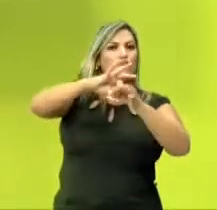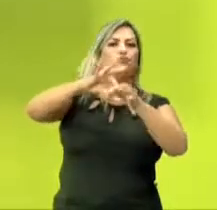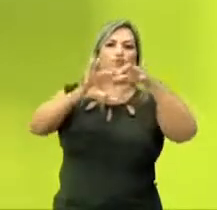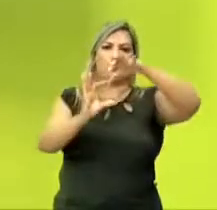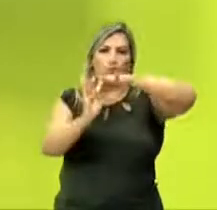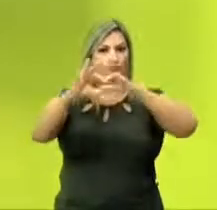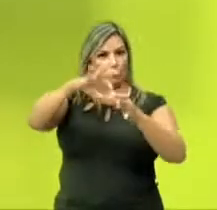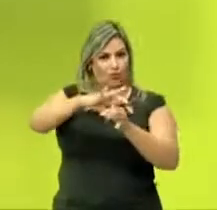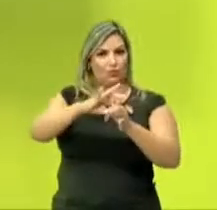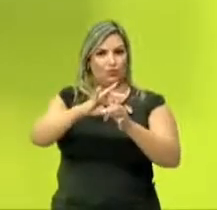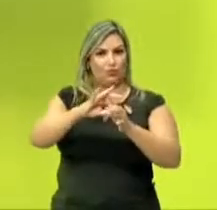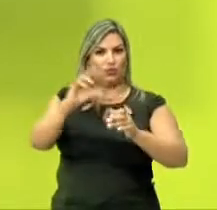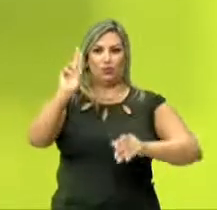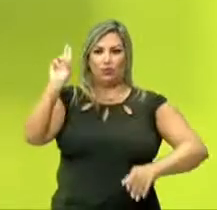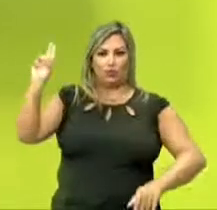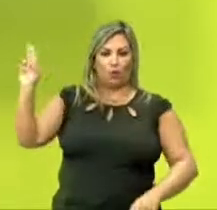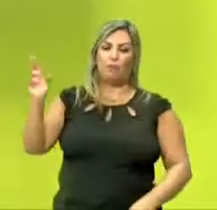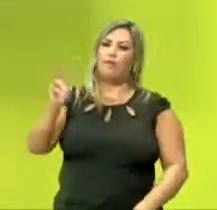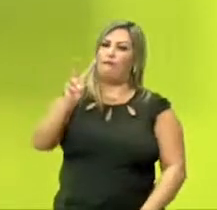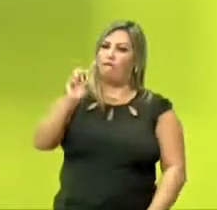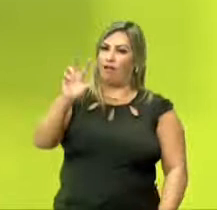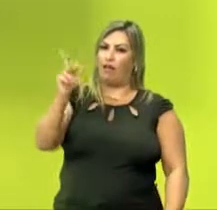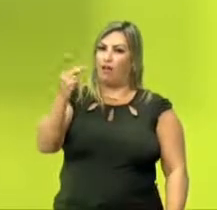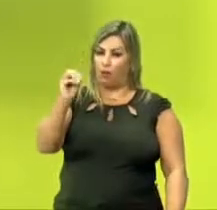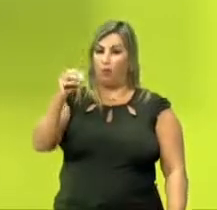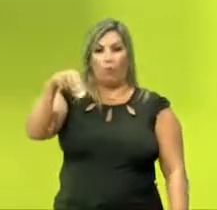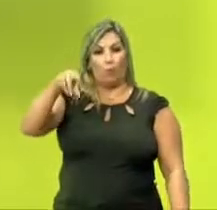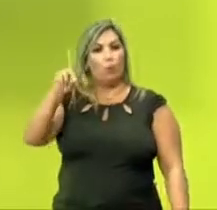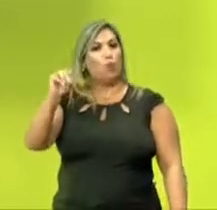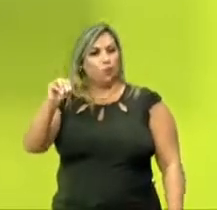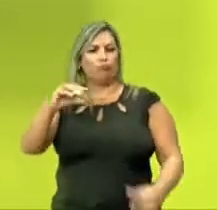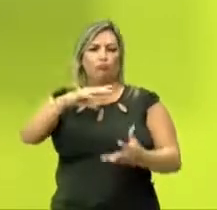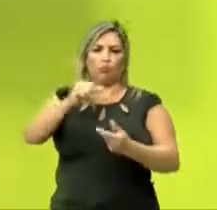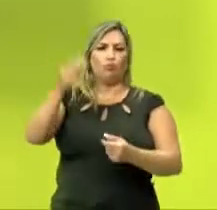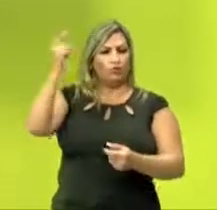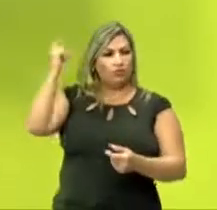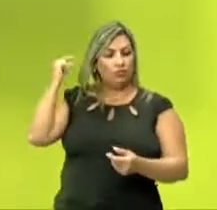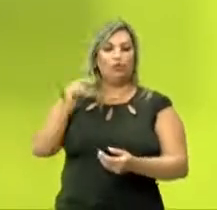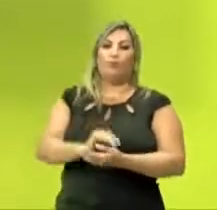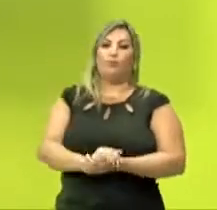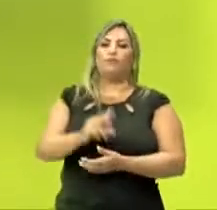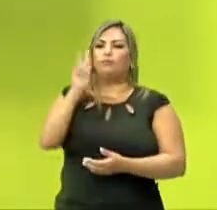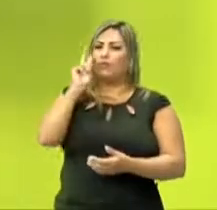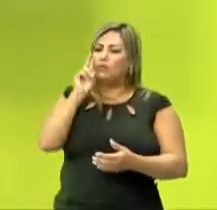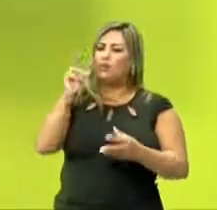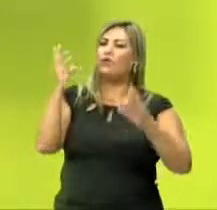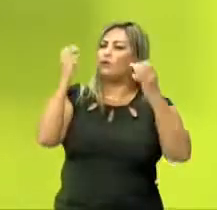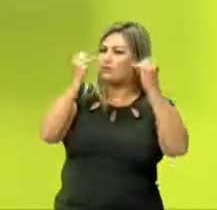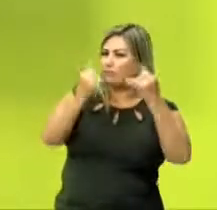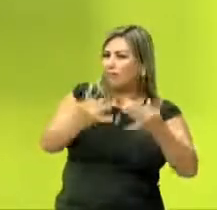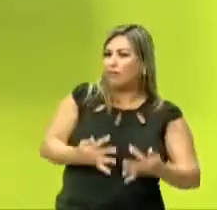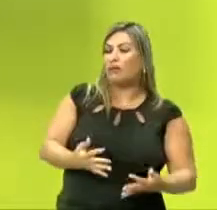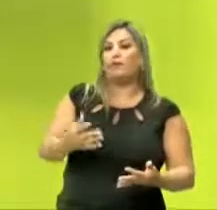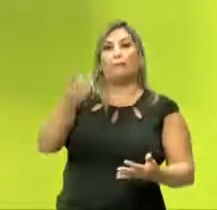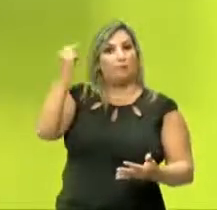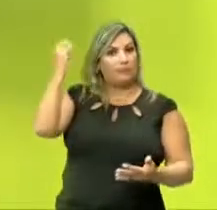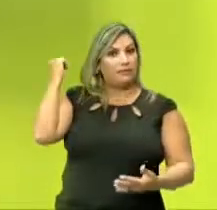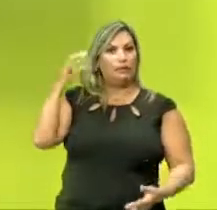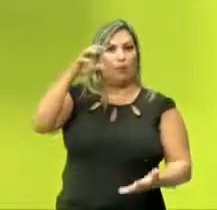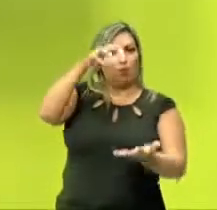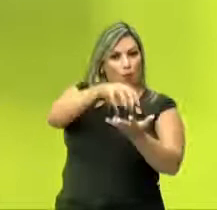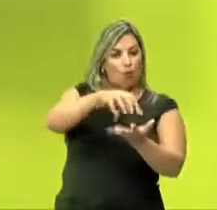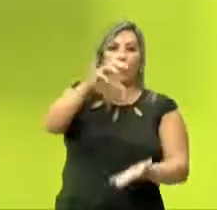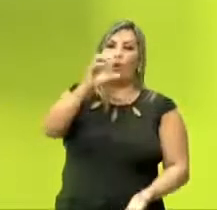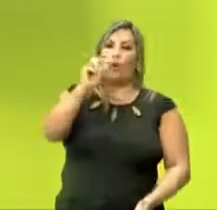continentes que a gente chama de Velho Mundo. Quando a gente conta uma história, justamente por território brasileiro ter sido colônia de um